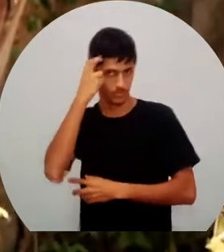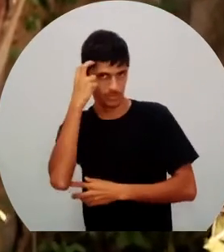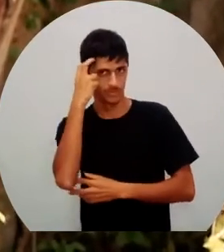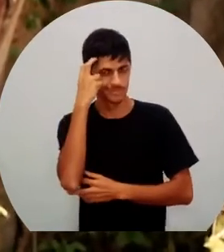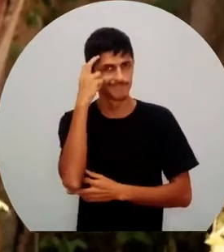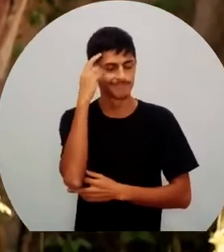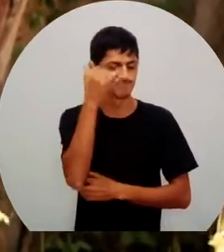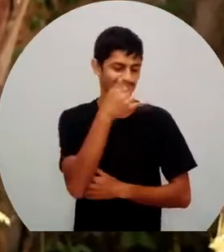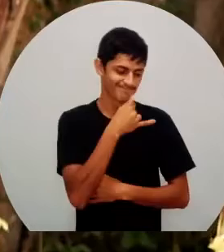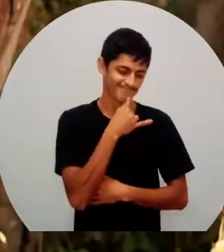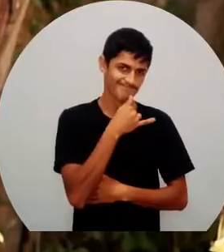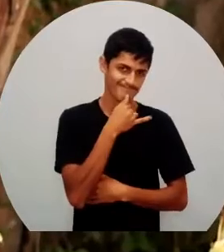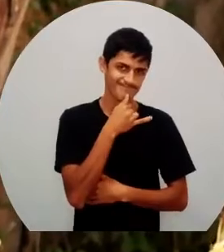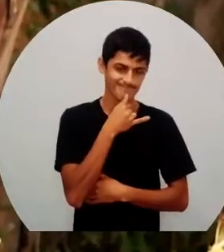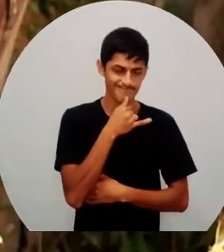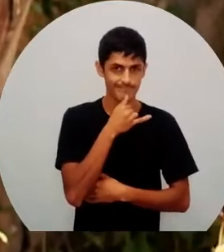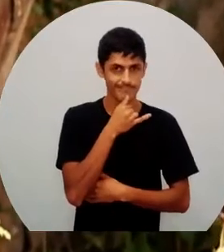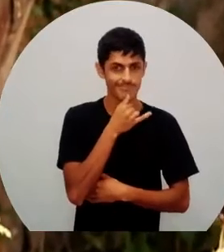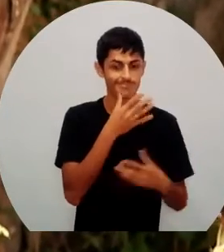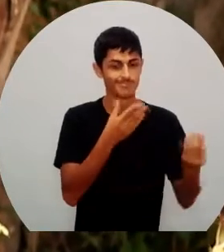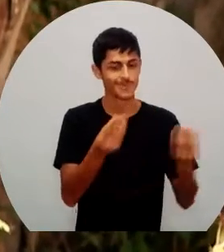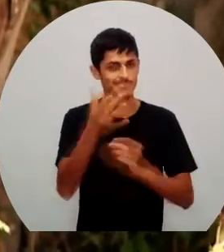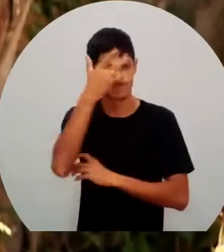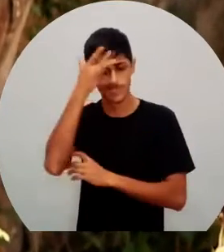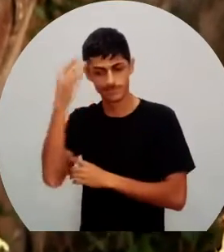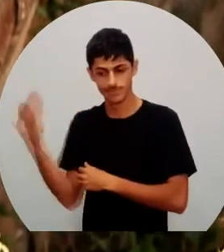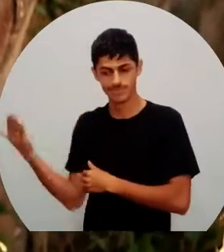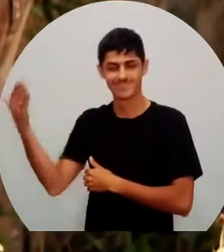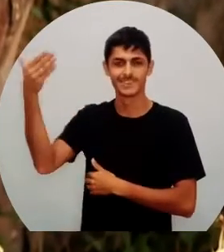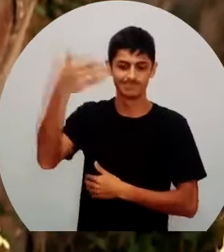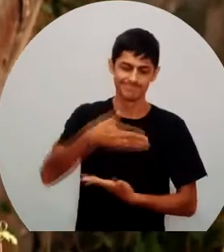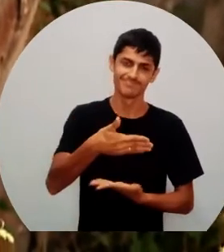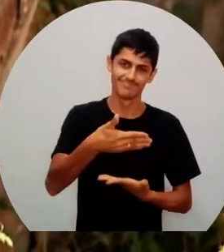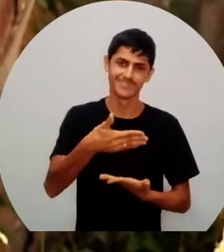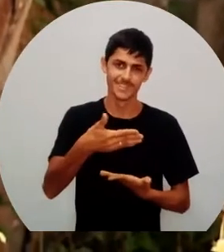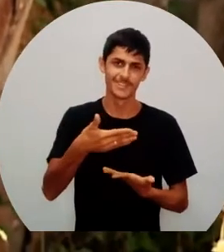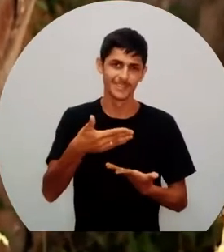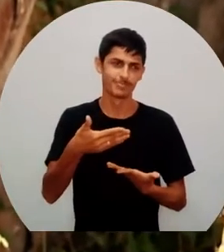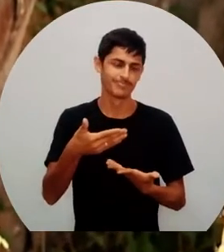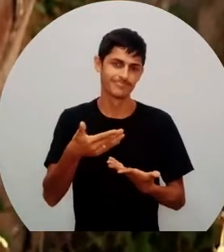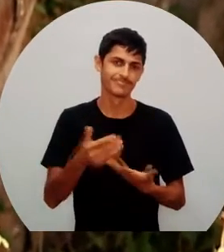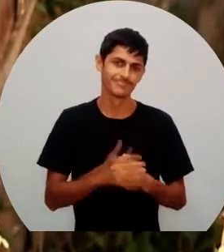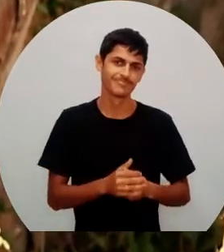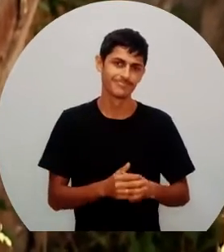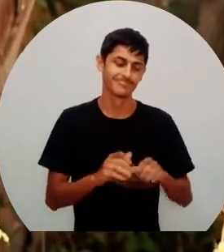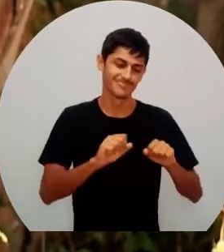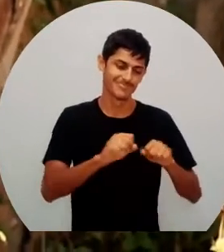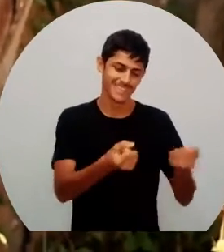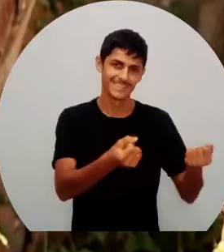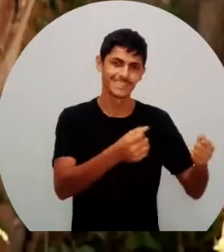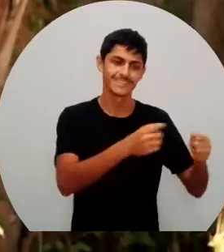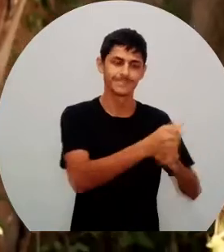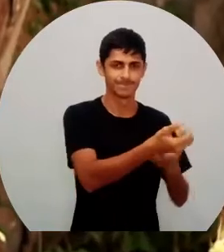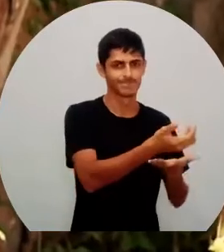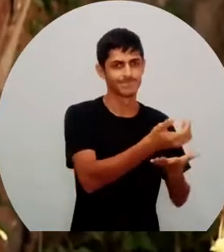infelizmente, muitas pessoas estão vindo à Serra do Pará e estão degradando esse rico patrimônio que temos aqui.